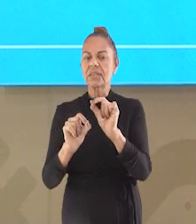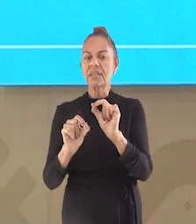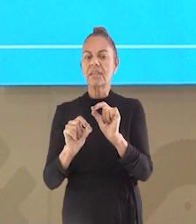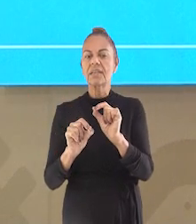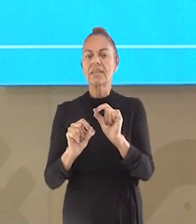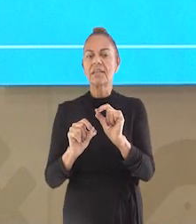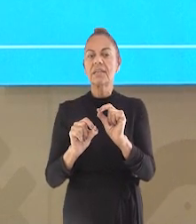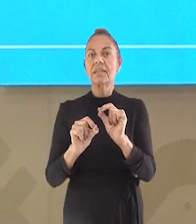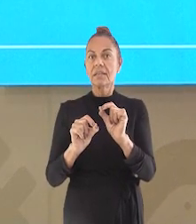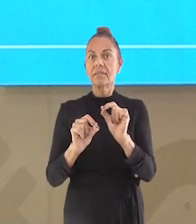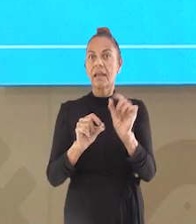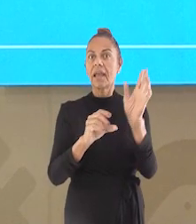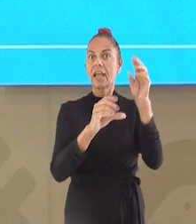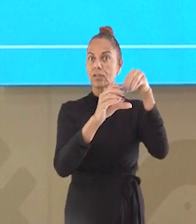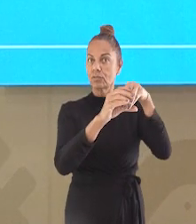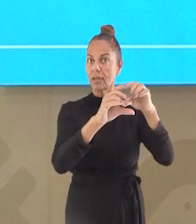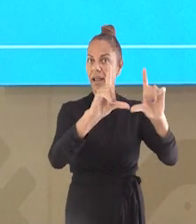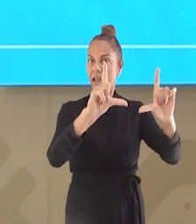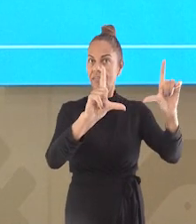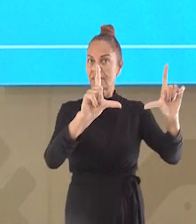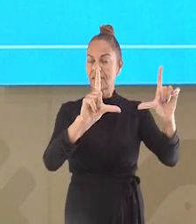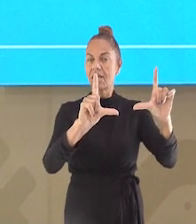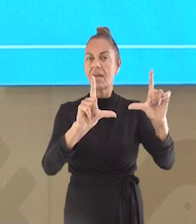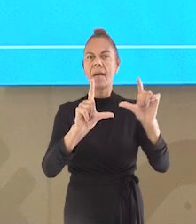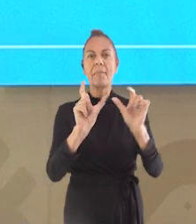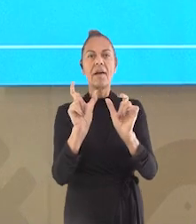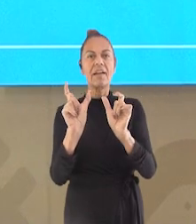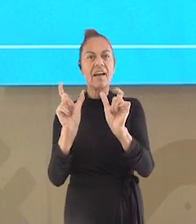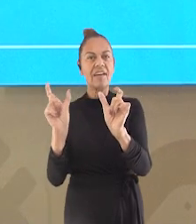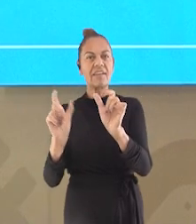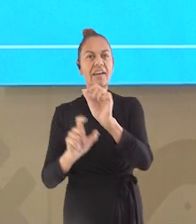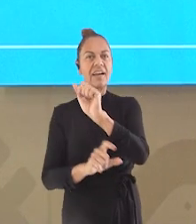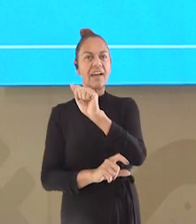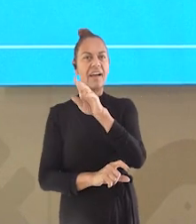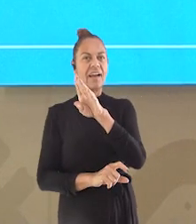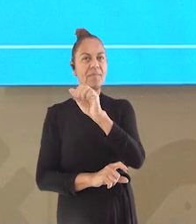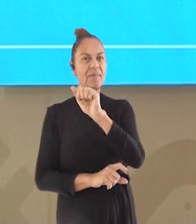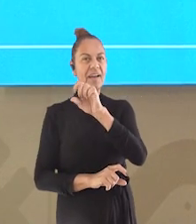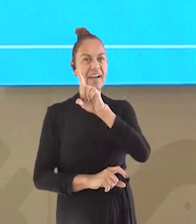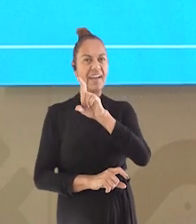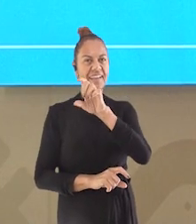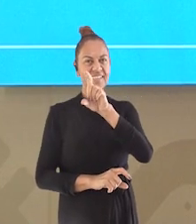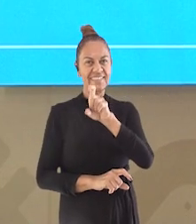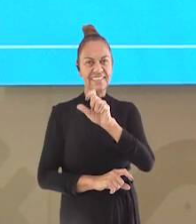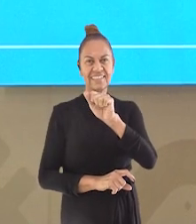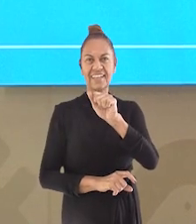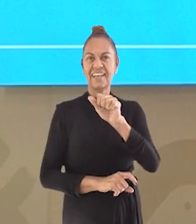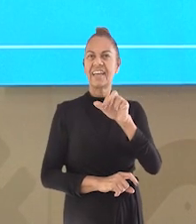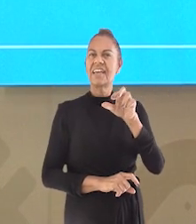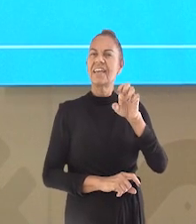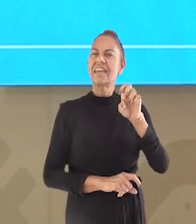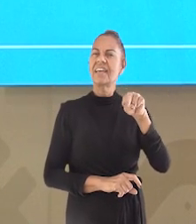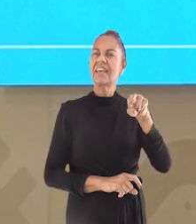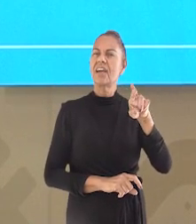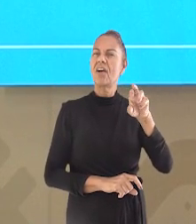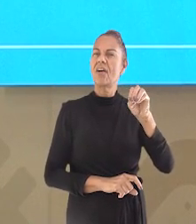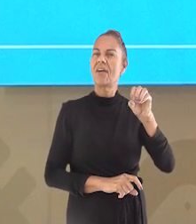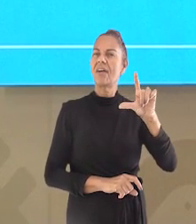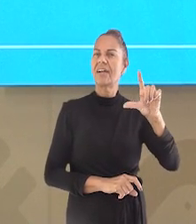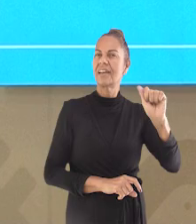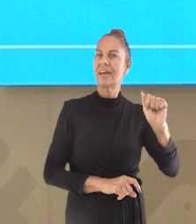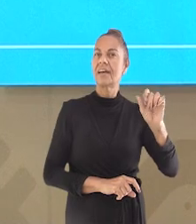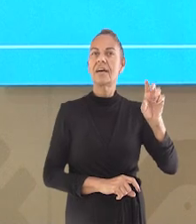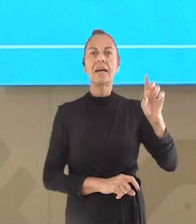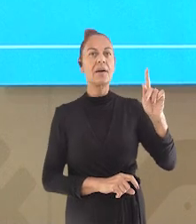Aqui essas palavras estão saindo da TV. Saem as palavras abaixa, enrola, puxa e